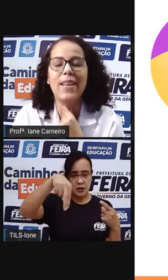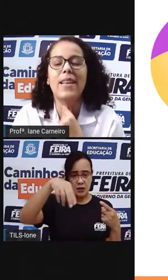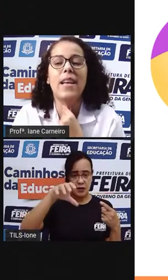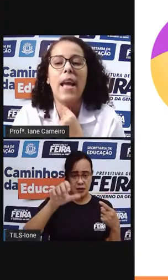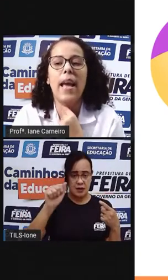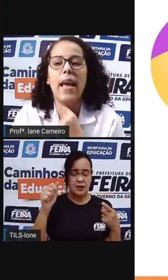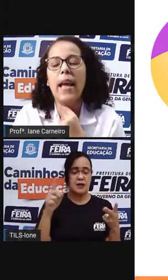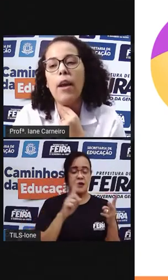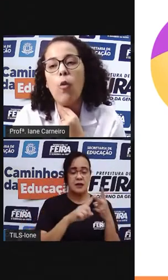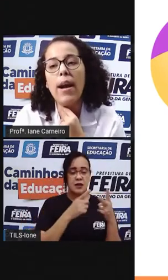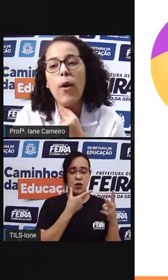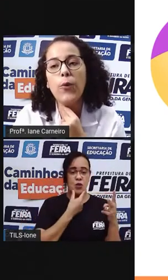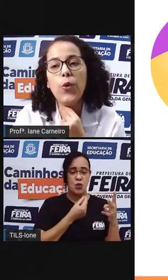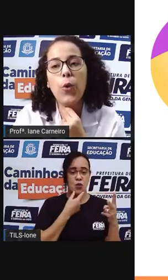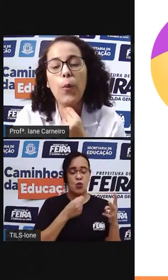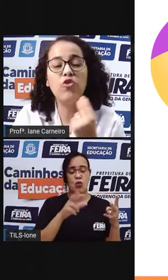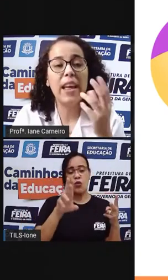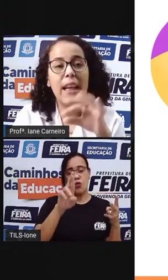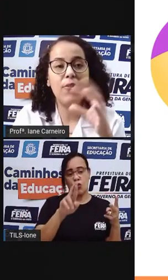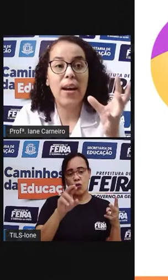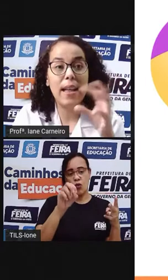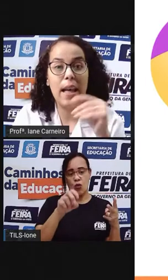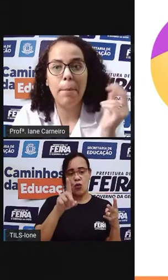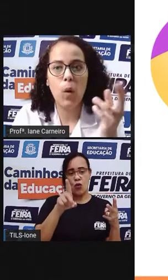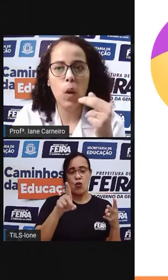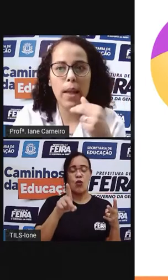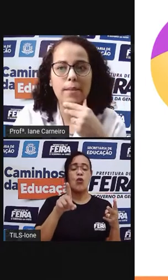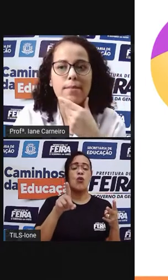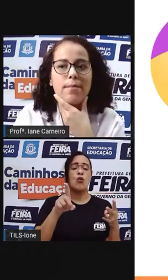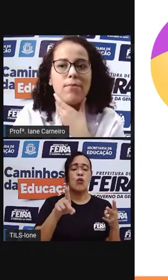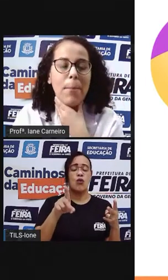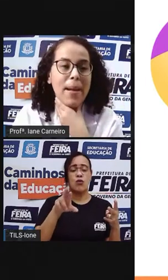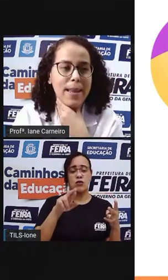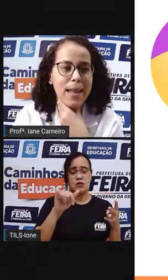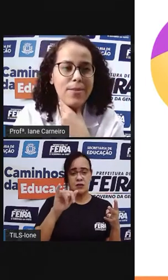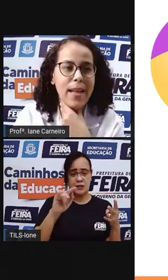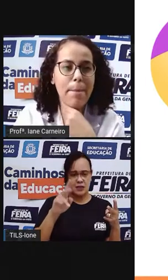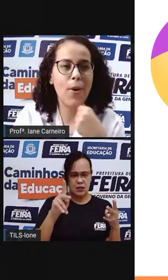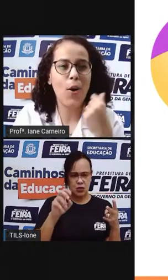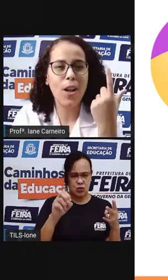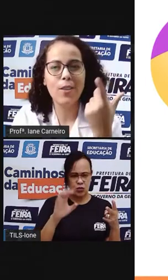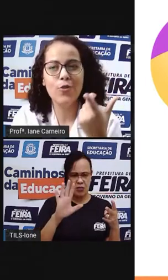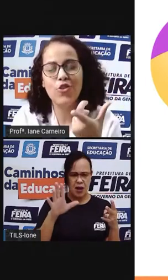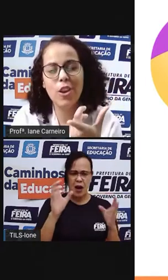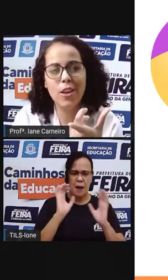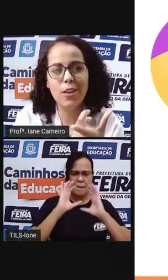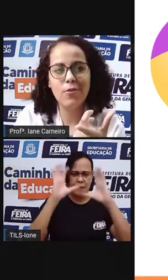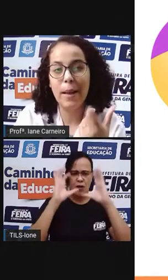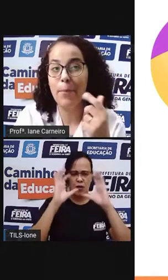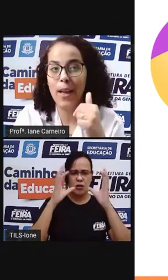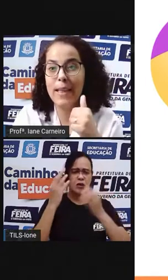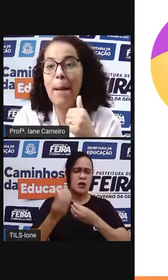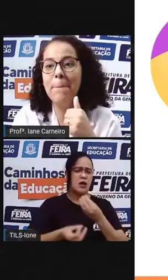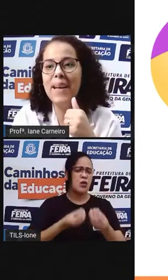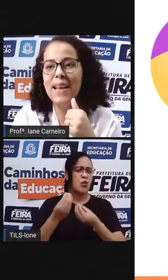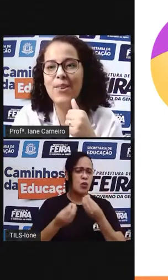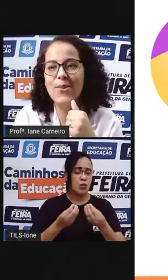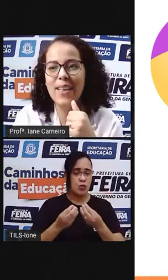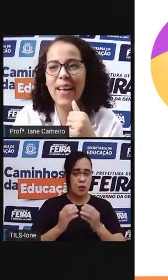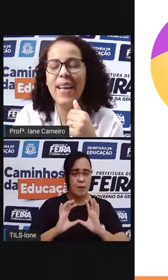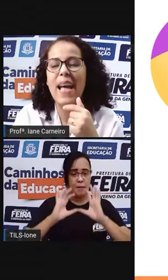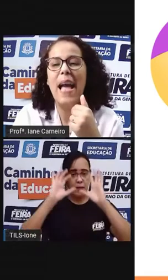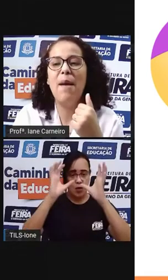né? Qual é o nome? Onde é que ele fala que a bola vai batendo, né? Bola no chão, é bola na